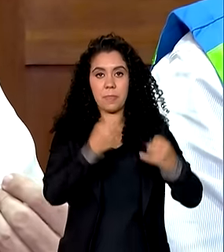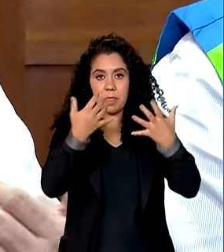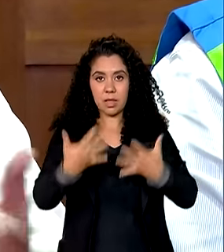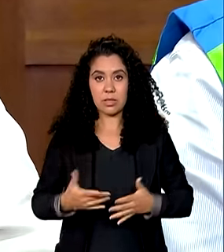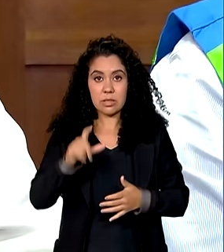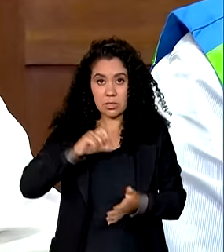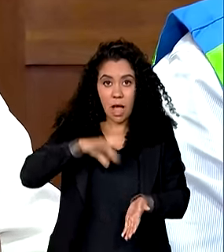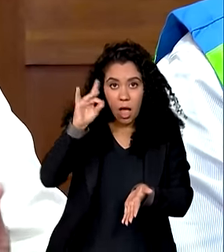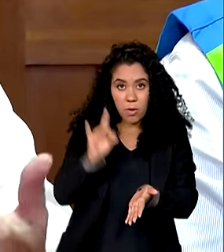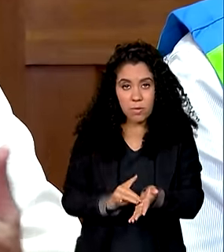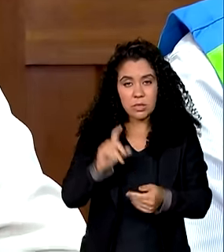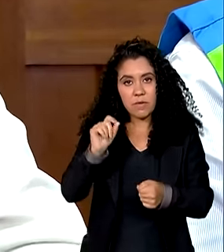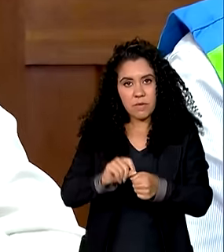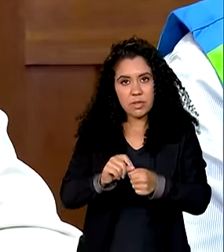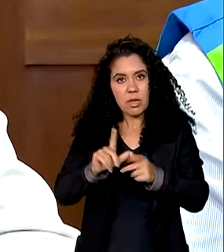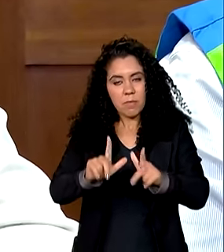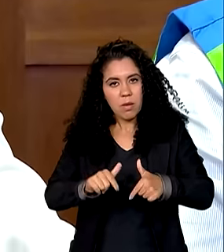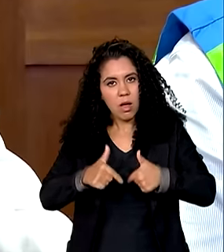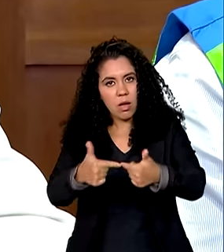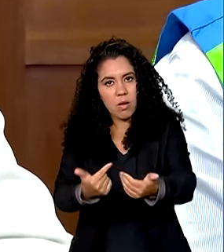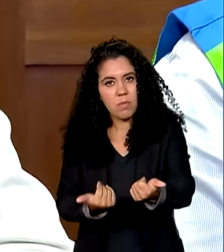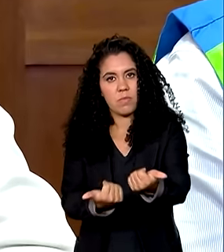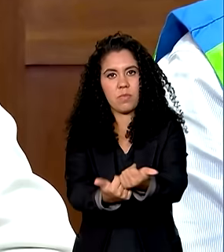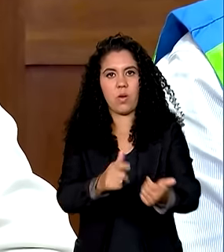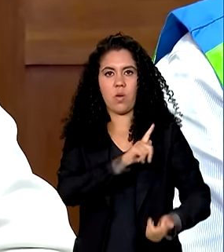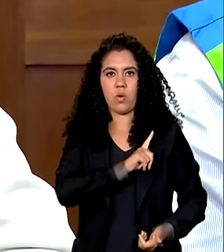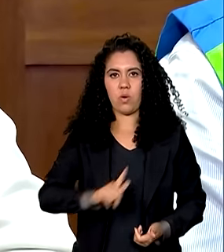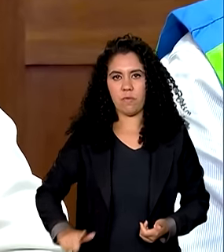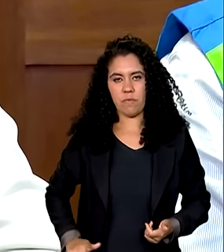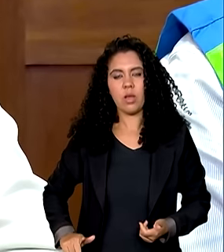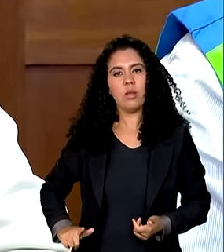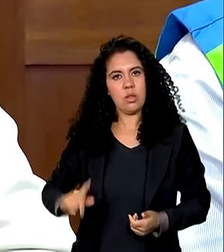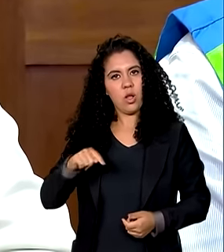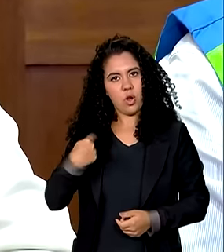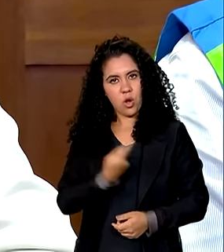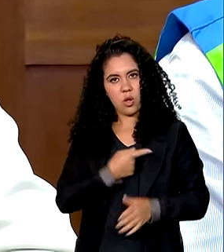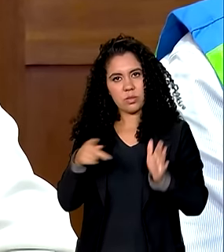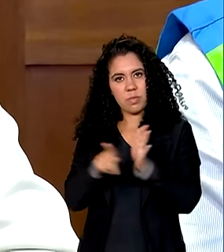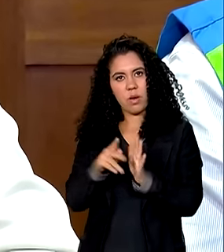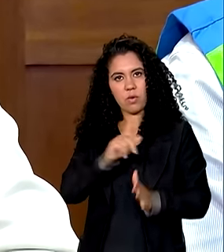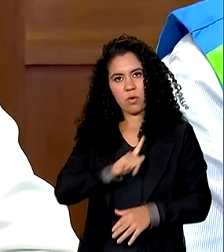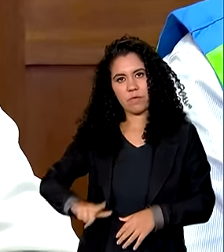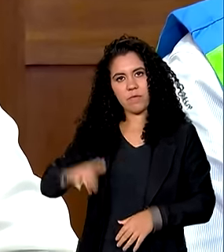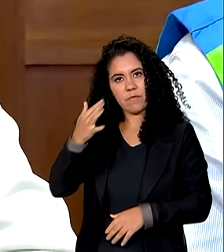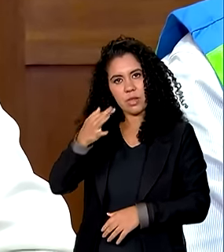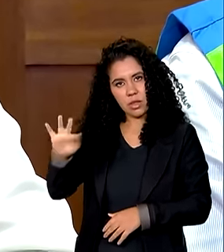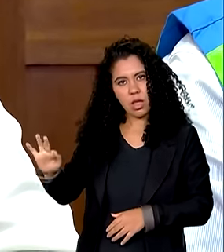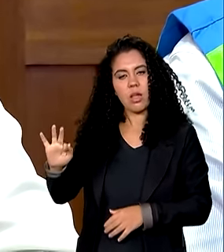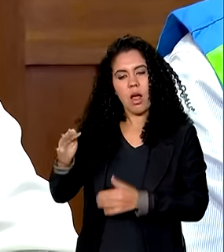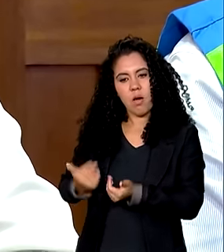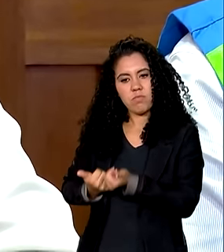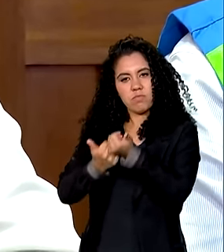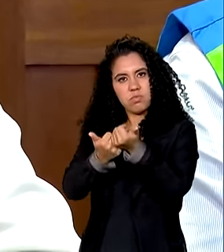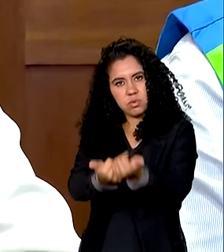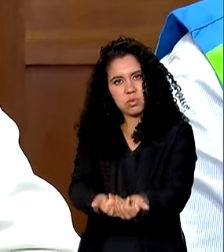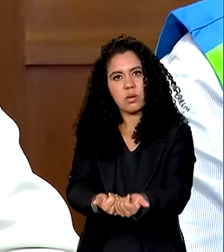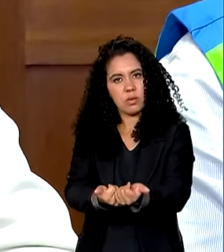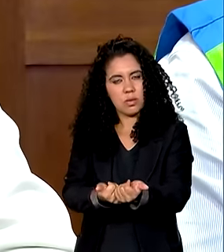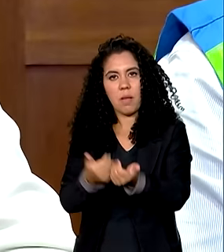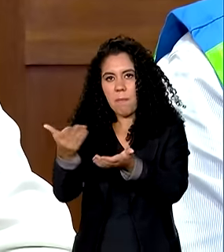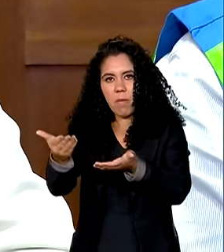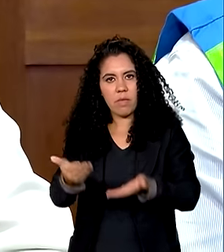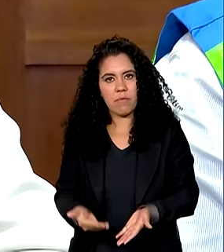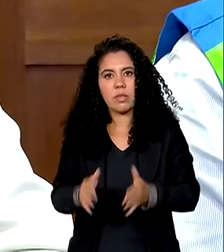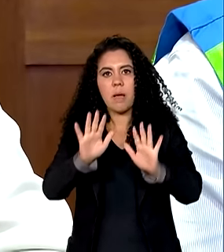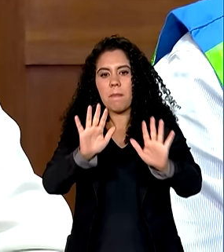do estado e com certeza tem todo o nosso apoio toda a ajuda que vier para o Brasil ela é muito bem vinda mas